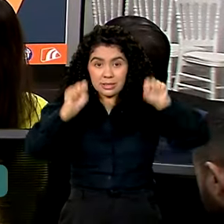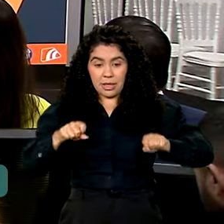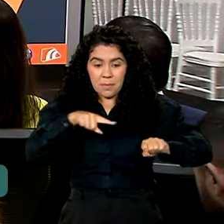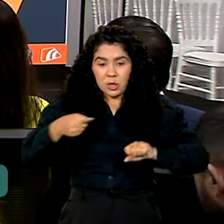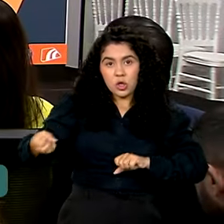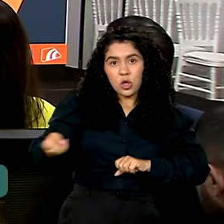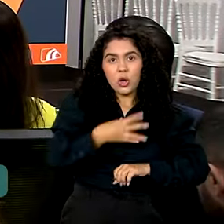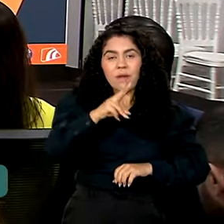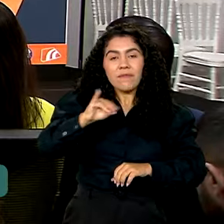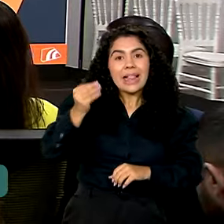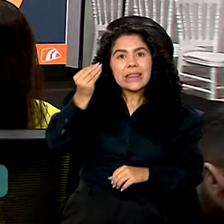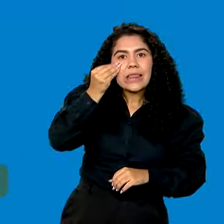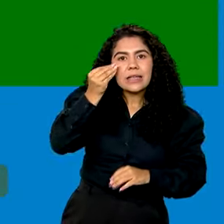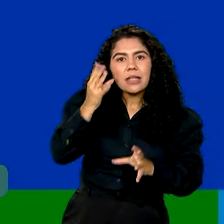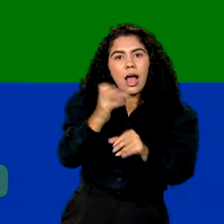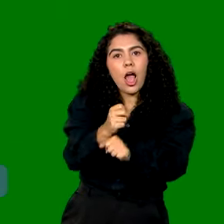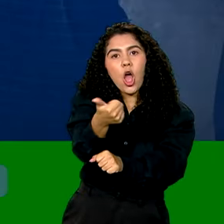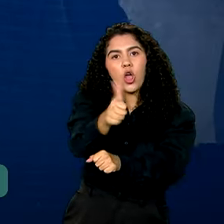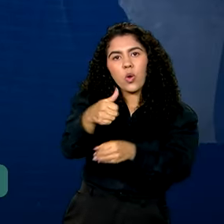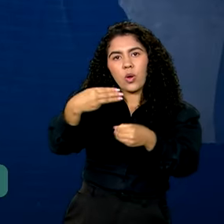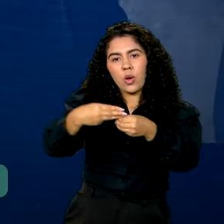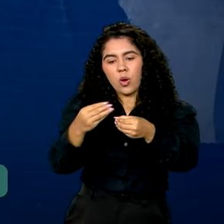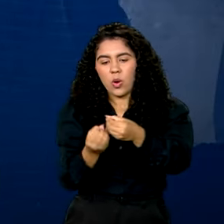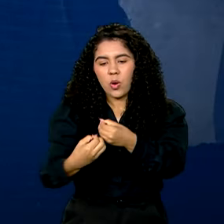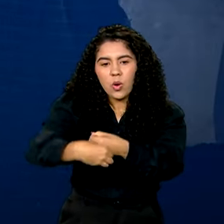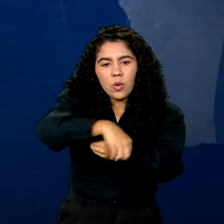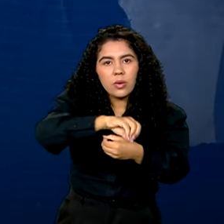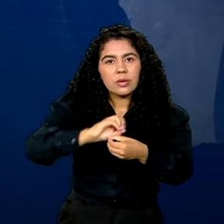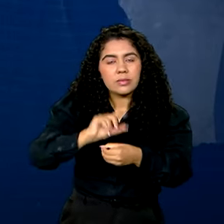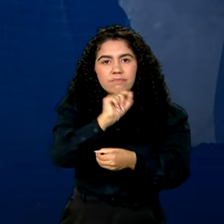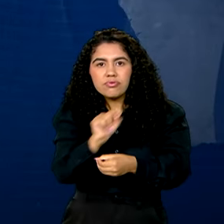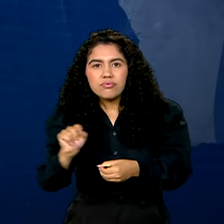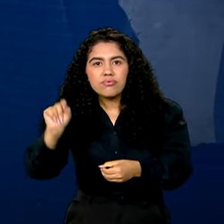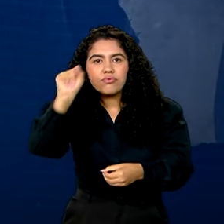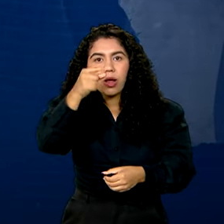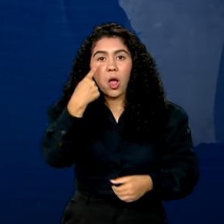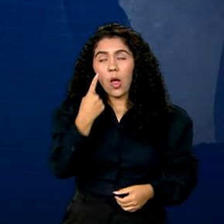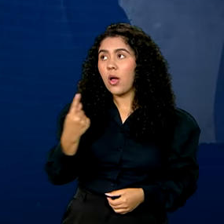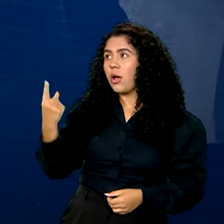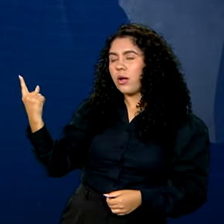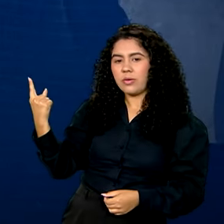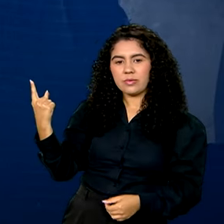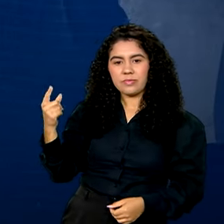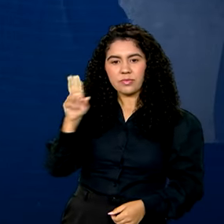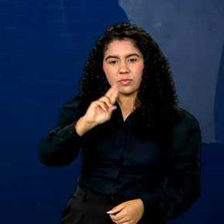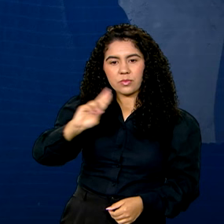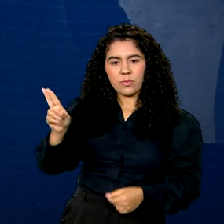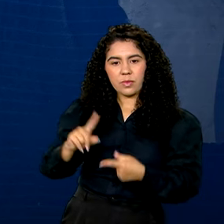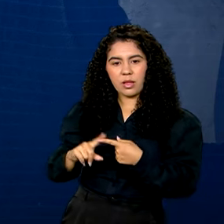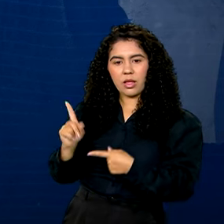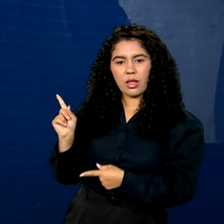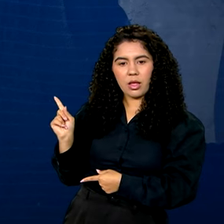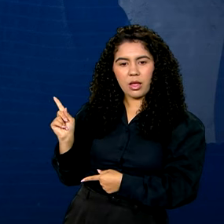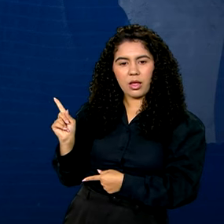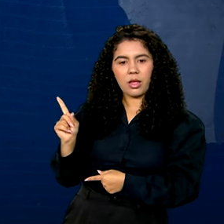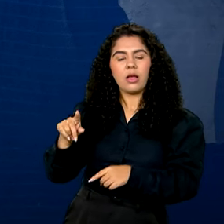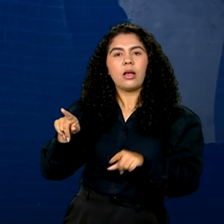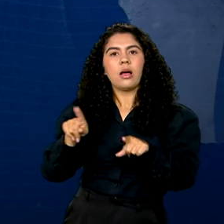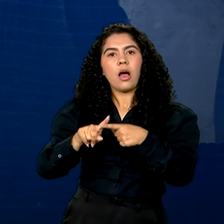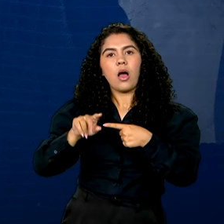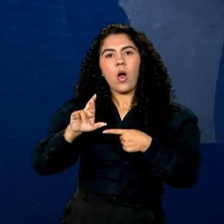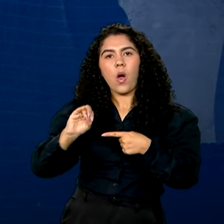em 11 municípios. Foram definidas previamente as cidades de Roca Sales e Mussum, no Rio Grande do Sul,